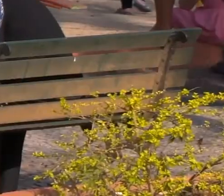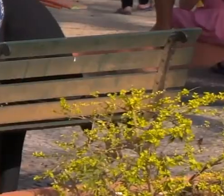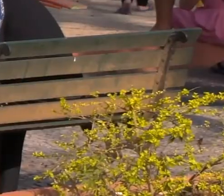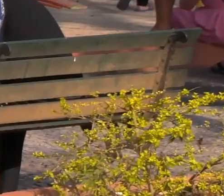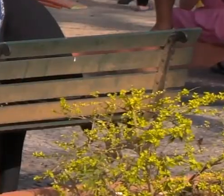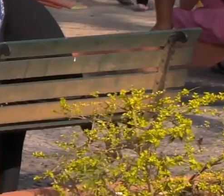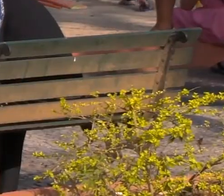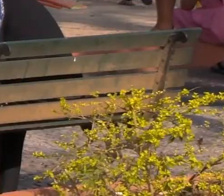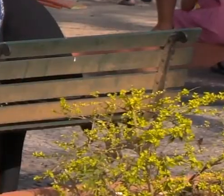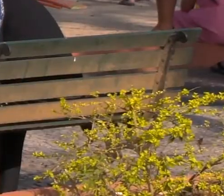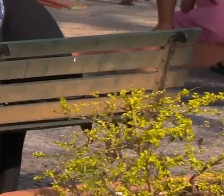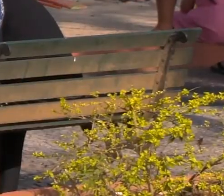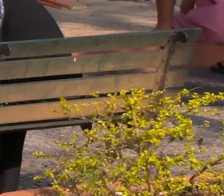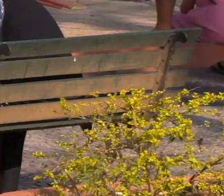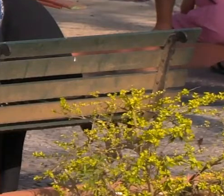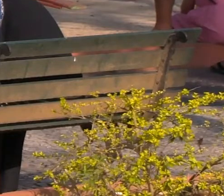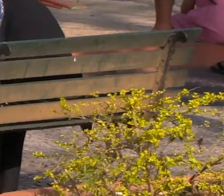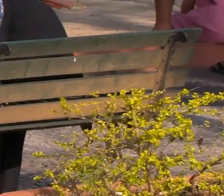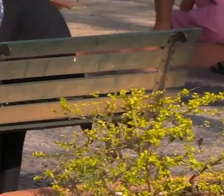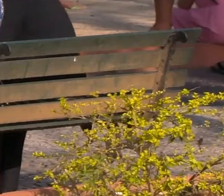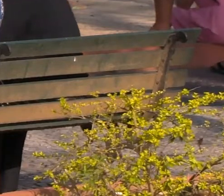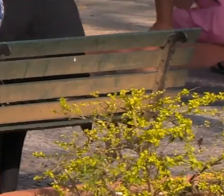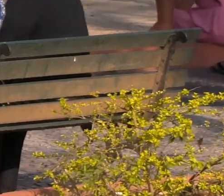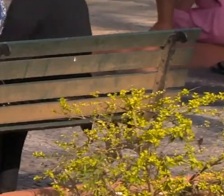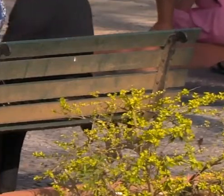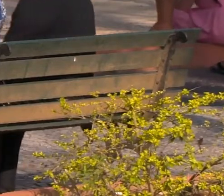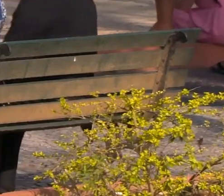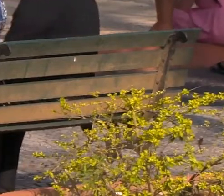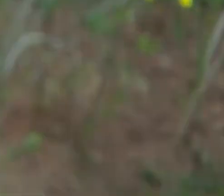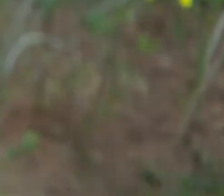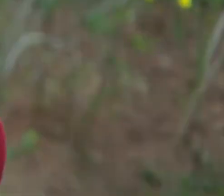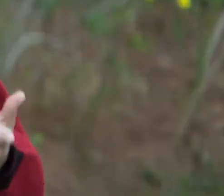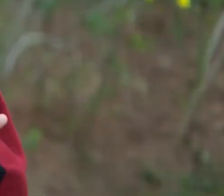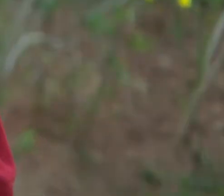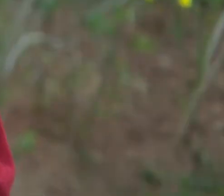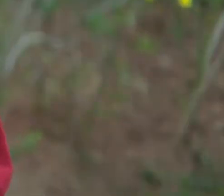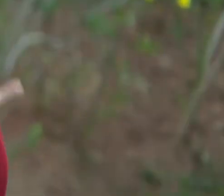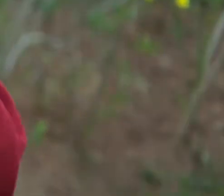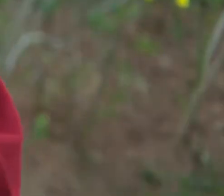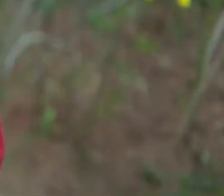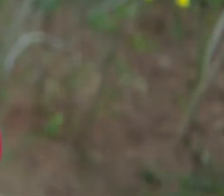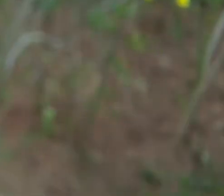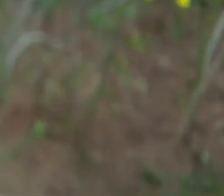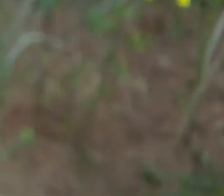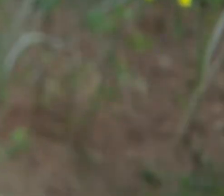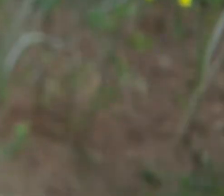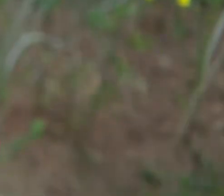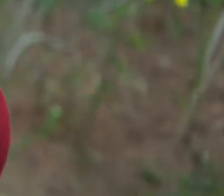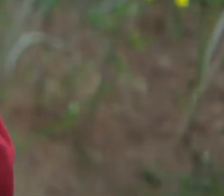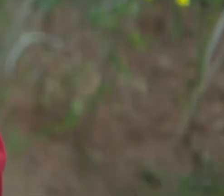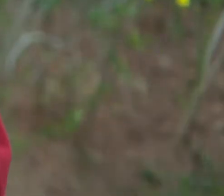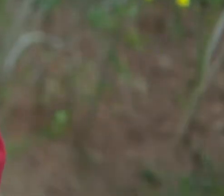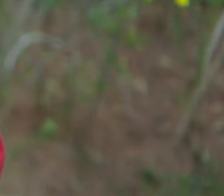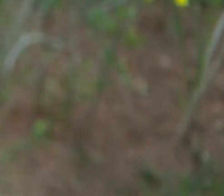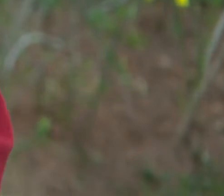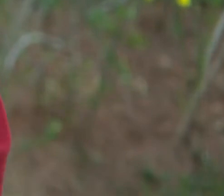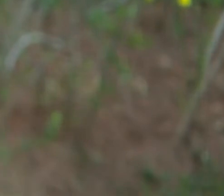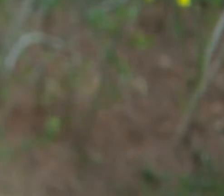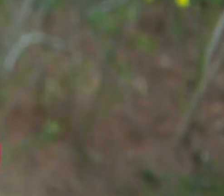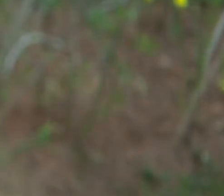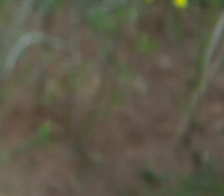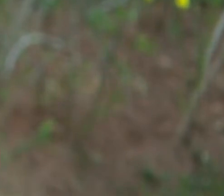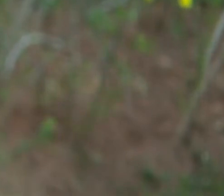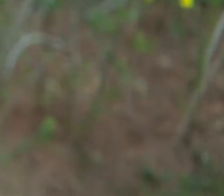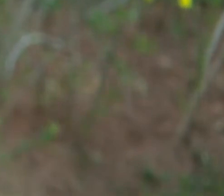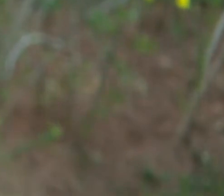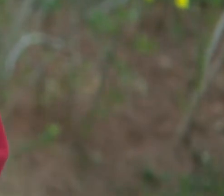tributos federais e acesso a crédito com juros mais baratos. E para ajudar ainda mais quem busca empreender, um novo